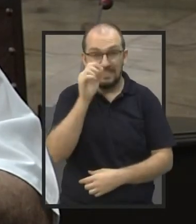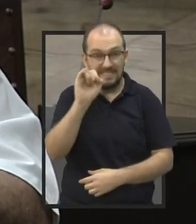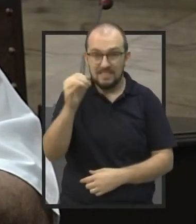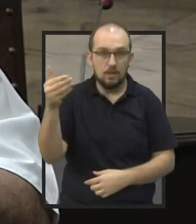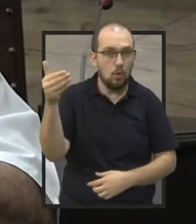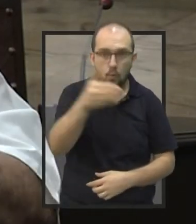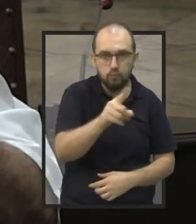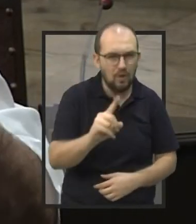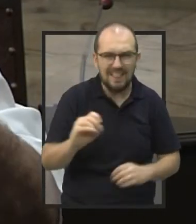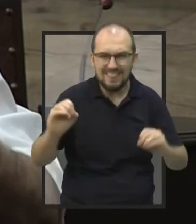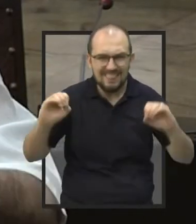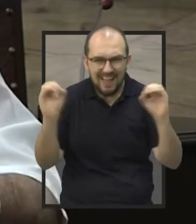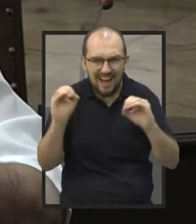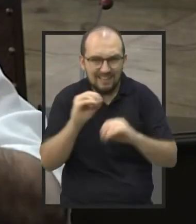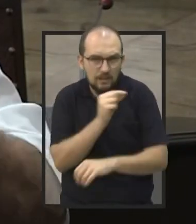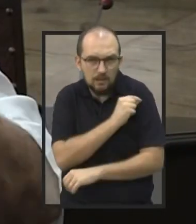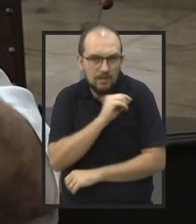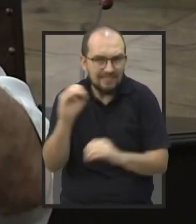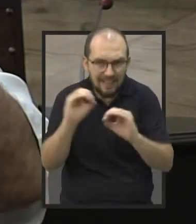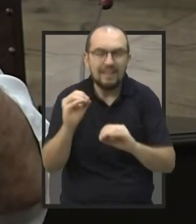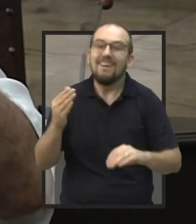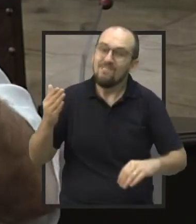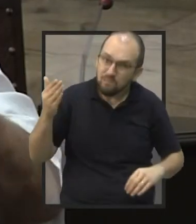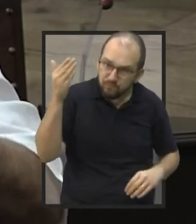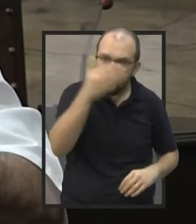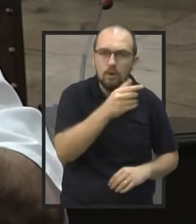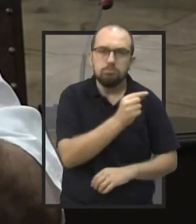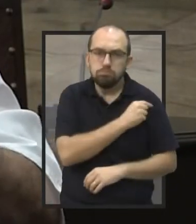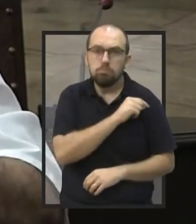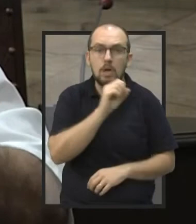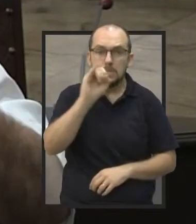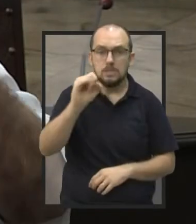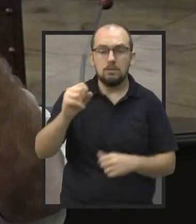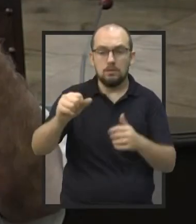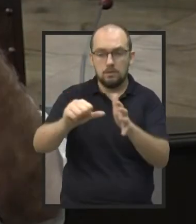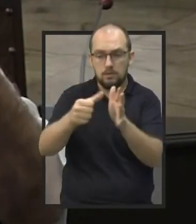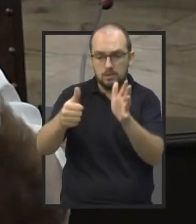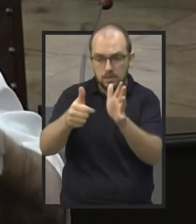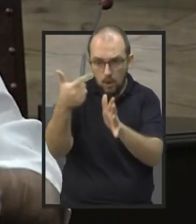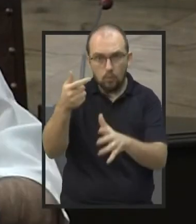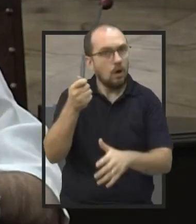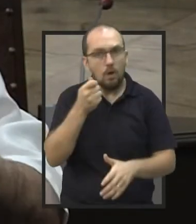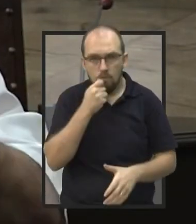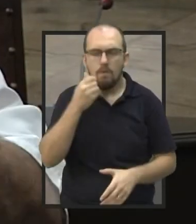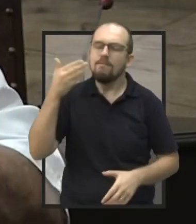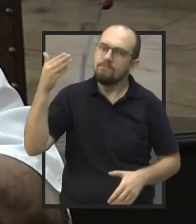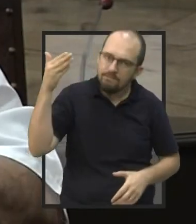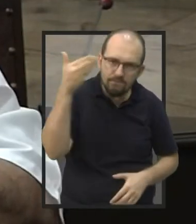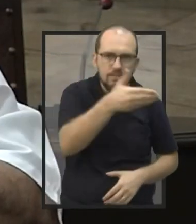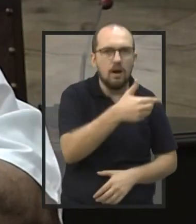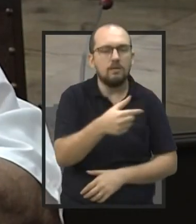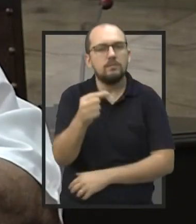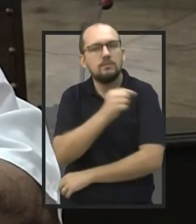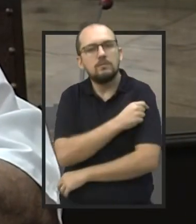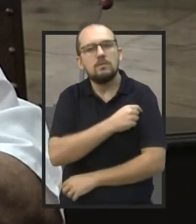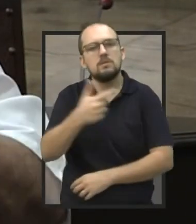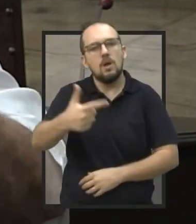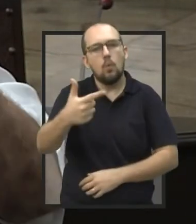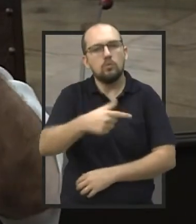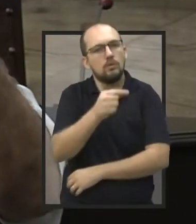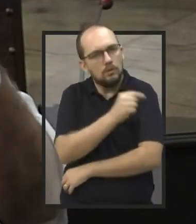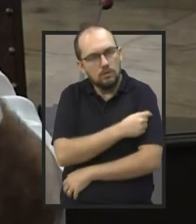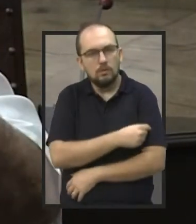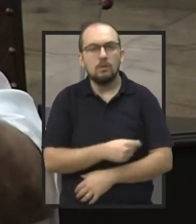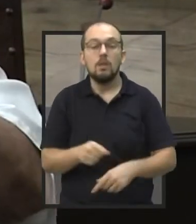tomar nenhuma vez, que vão tomar. Os que não foram tomar a segunda dose, que vão tomar as vacinas. Entendeu?